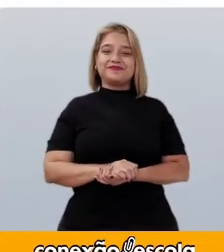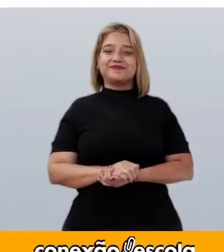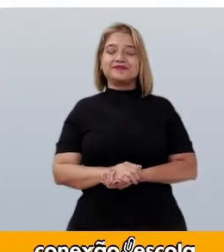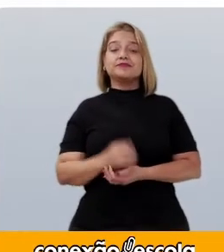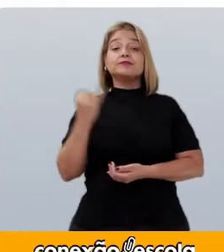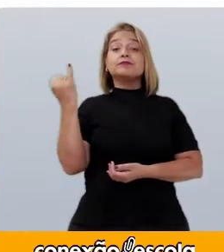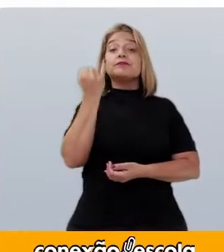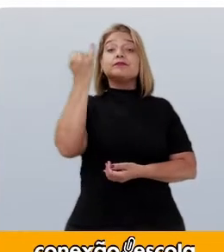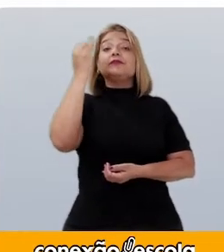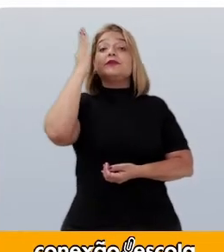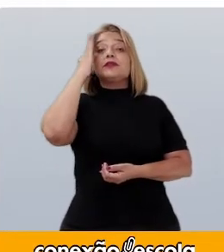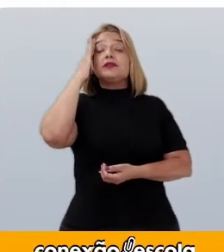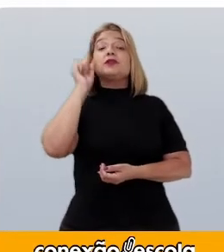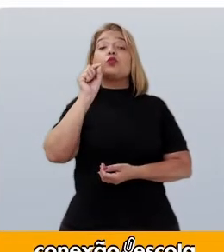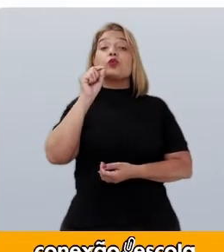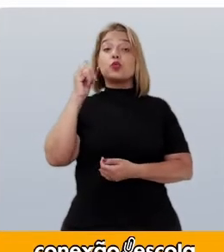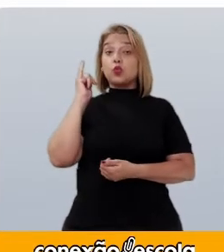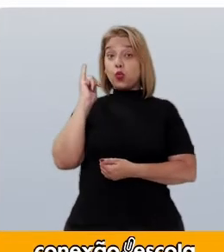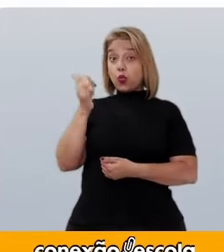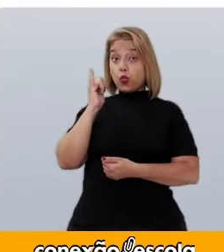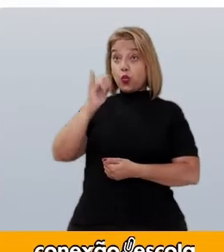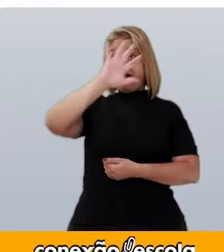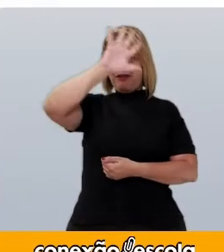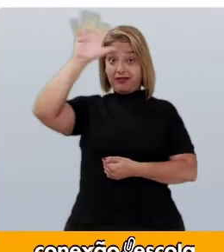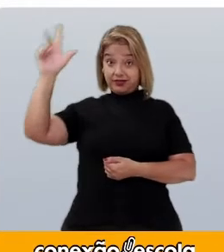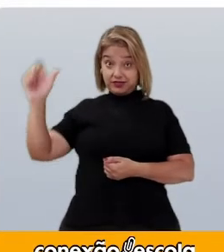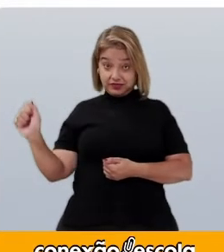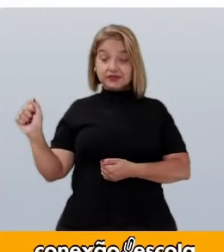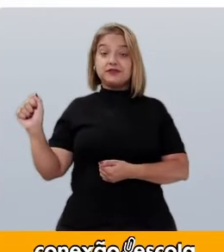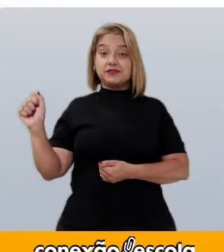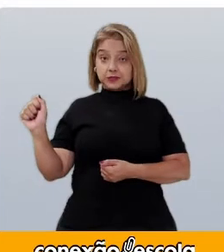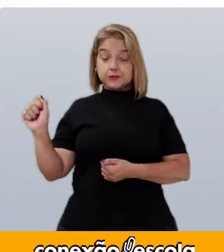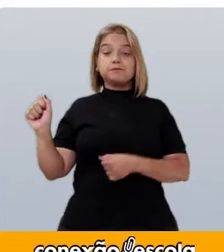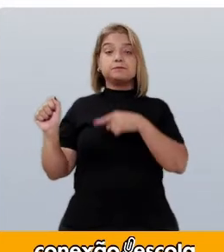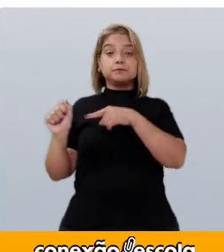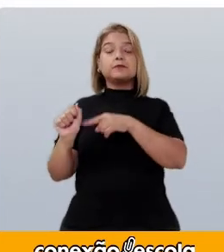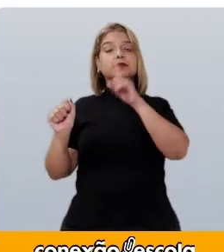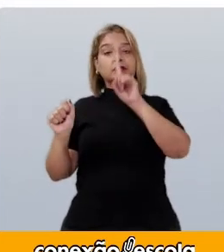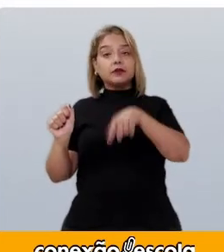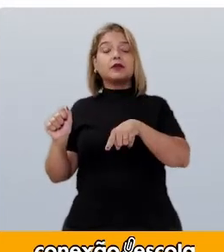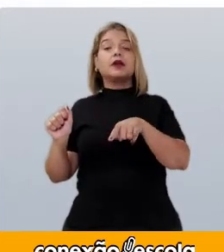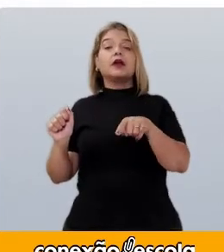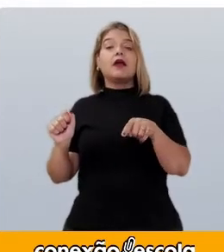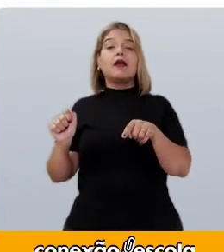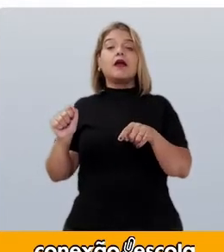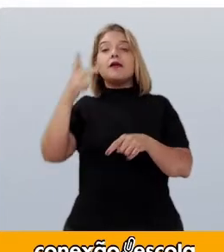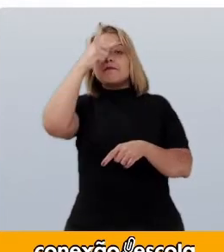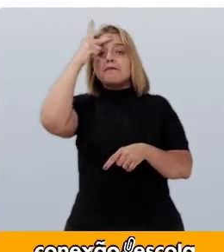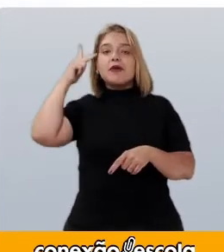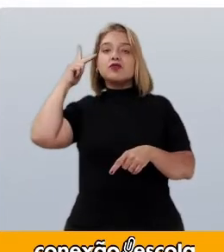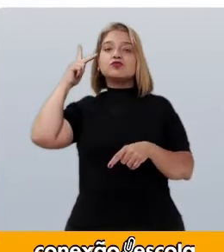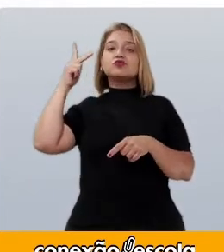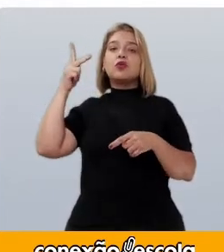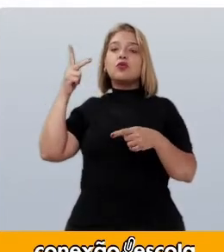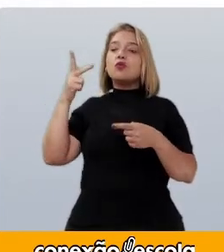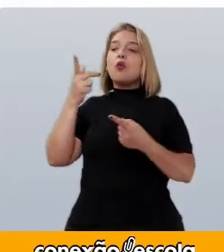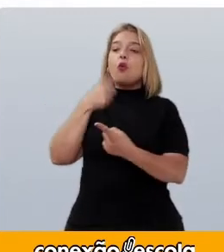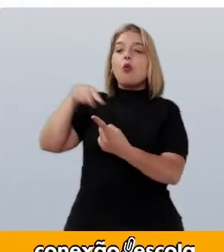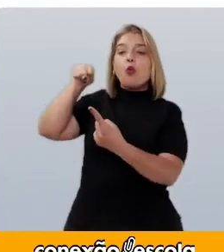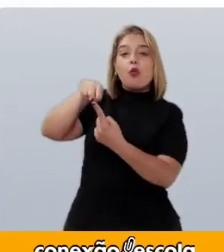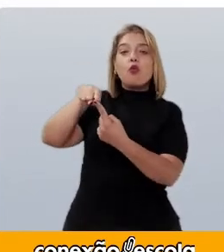importante saber Que os contos africanos São destinados A um público leitor